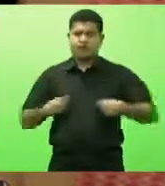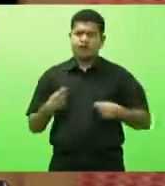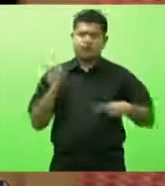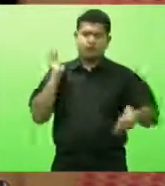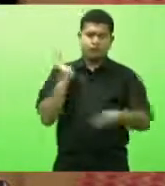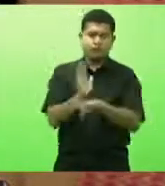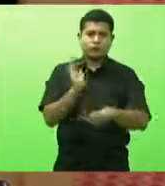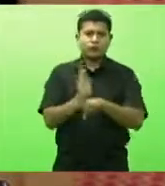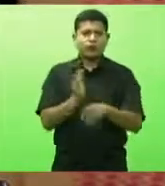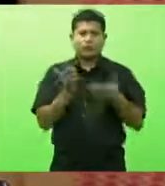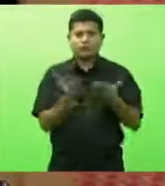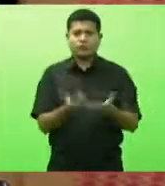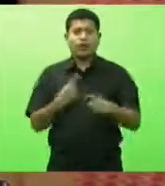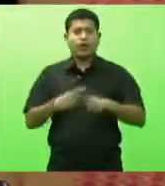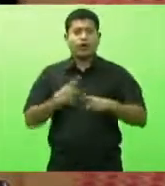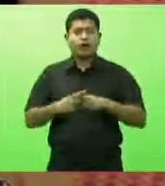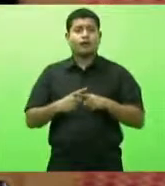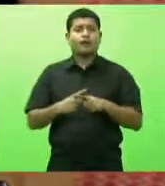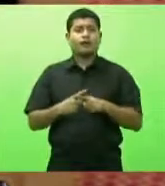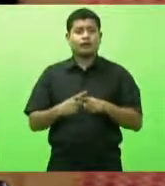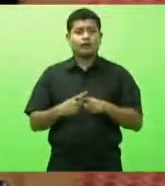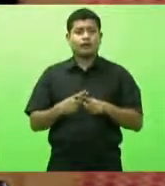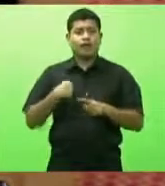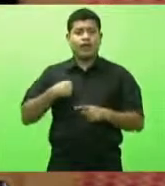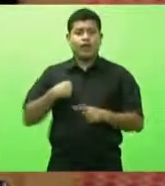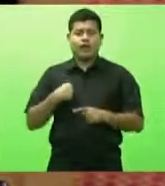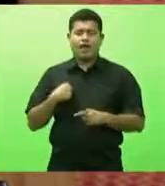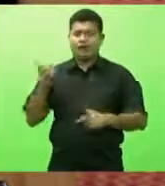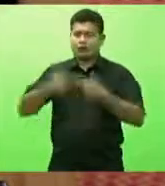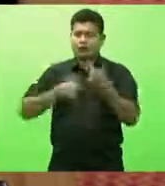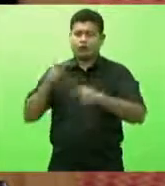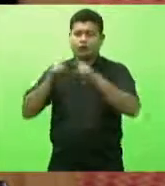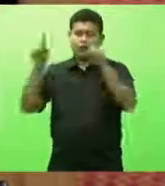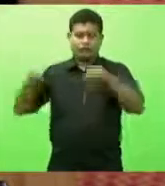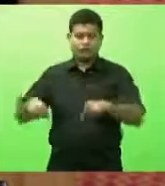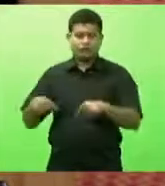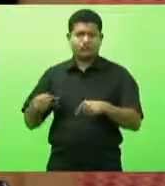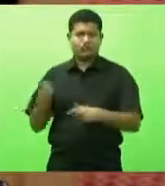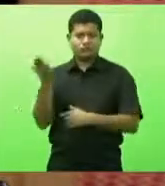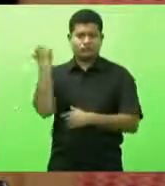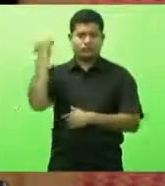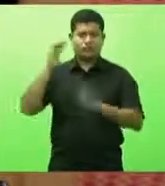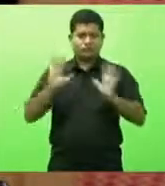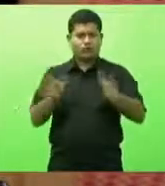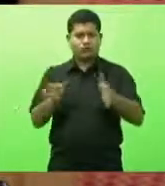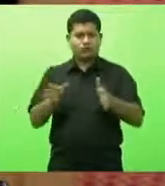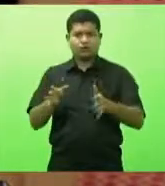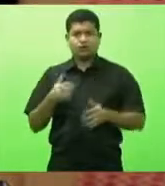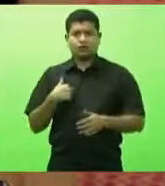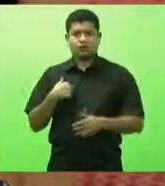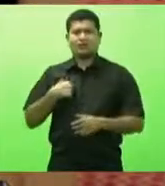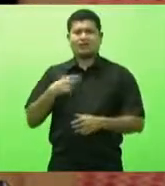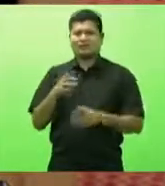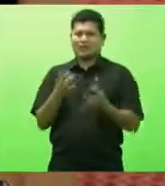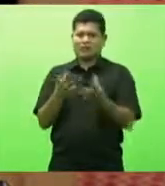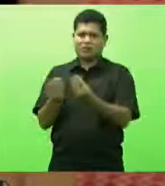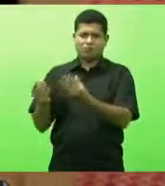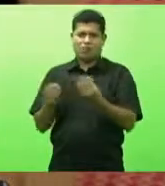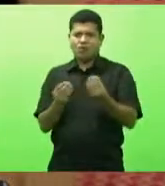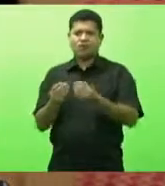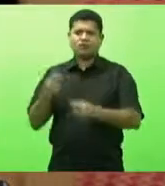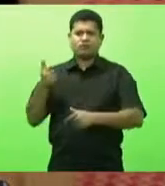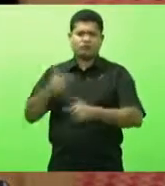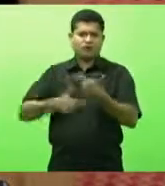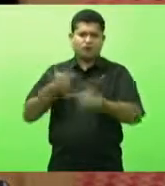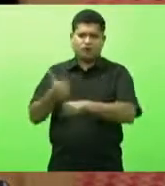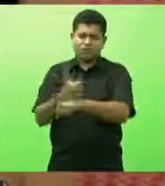venho do serviço público e temos excelentes profissionais no serviço público, mas também temos